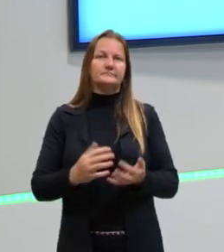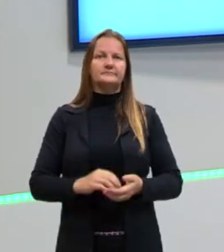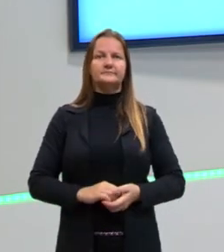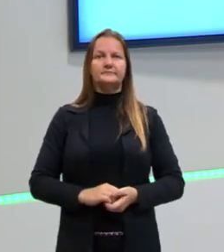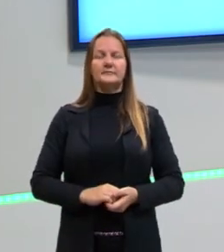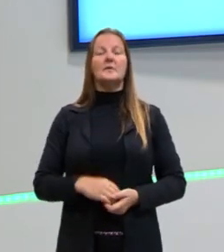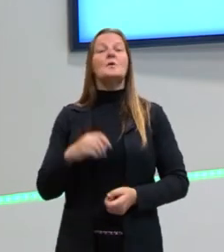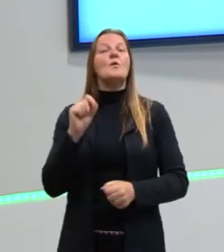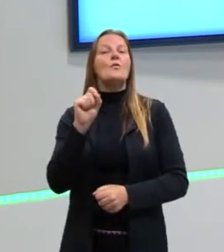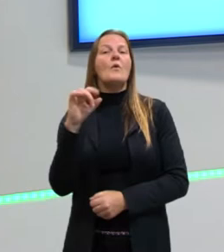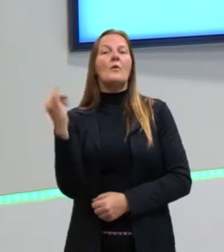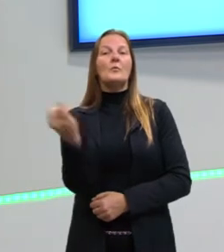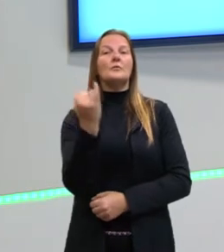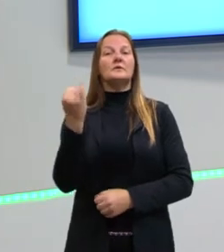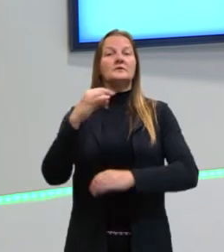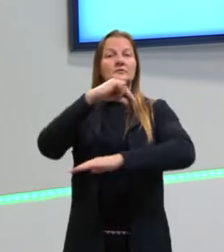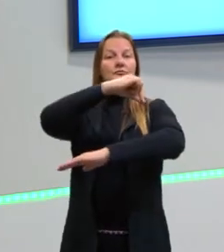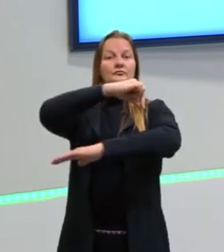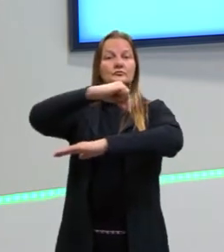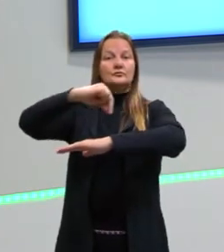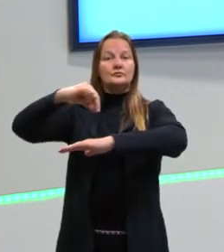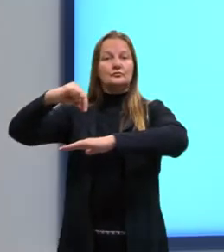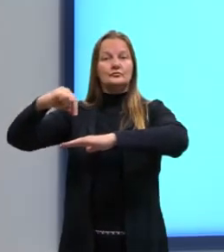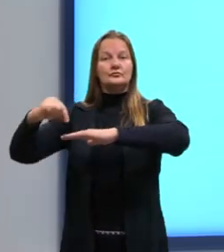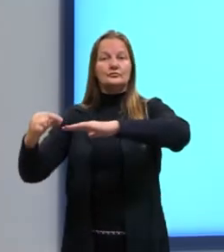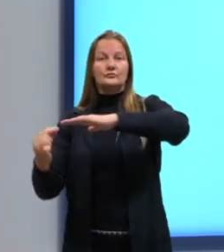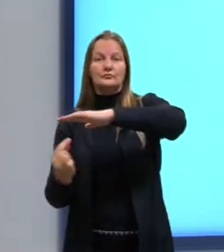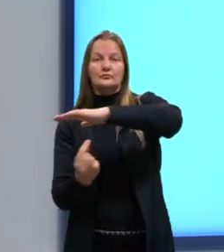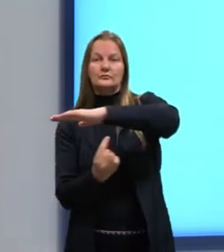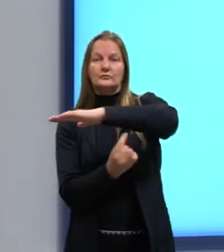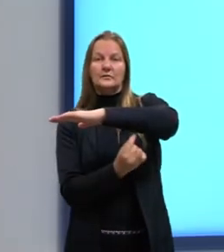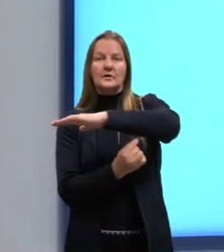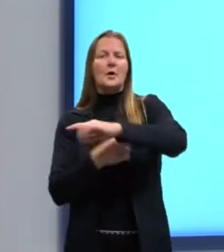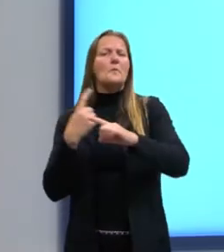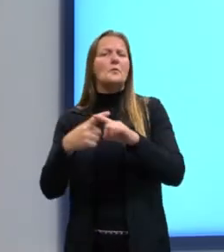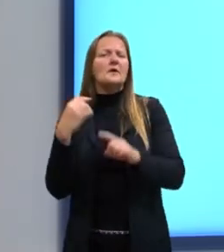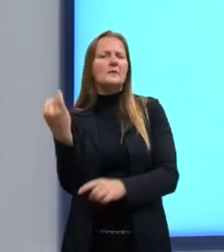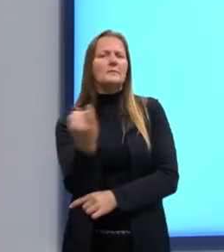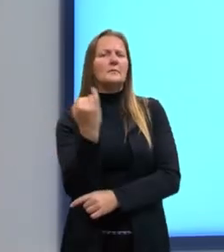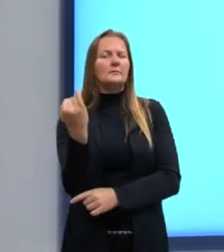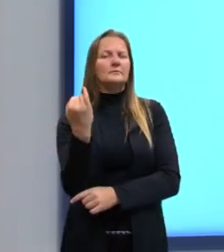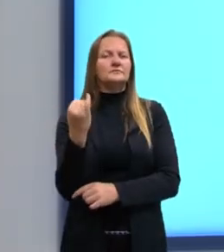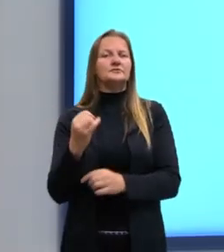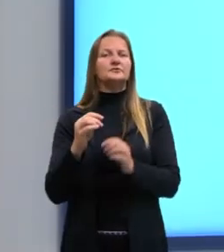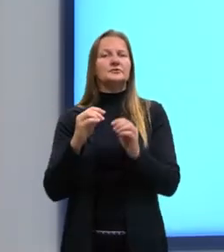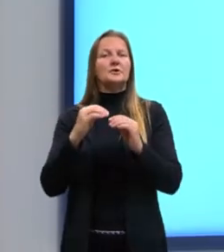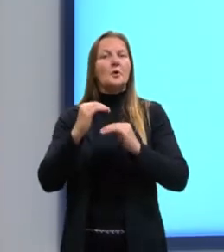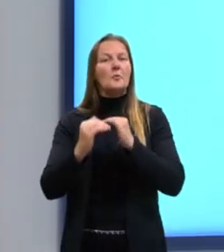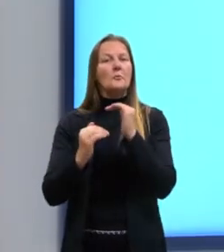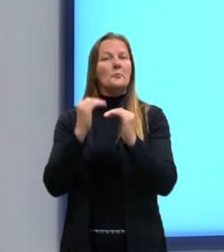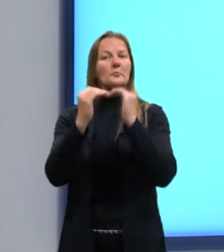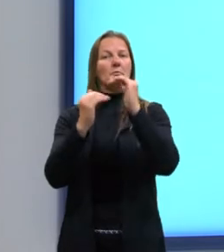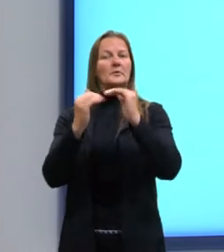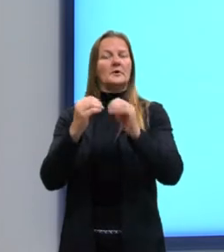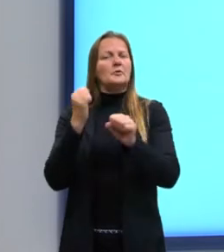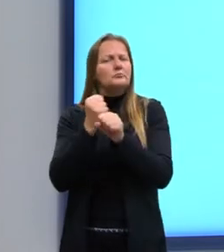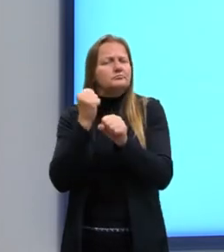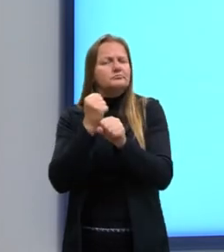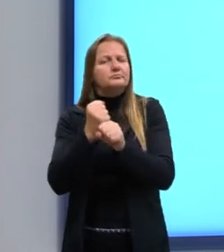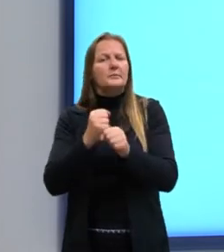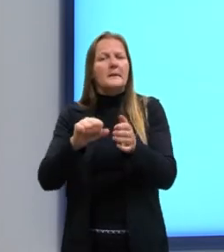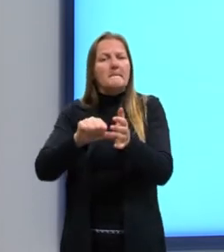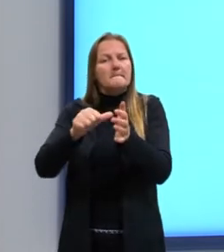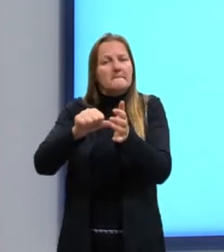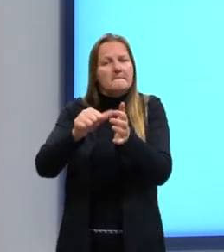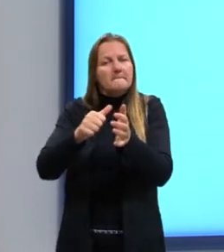A importância da quimiosíntese. Então, a quimiosíntese é um processo que vai promover a produção primária